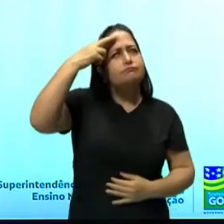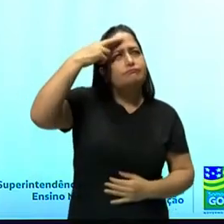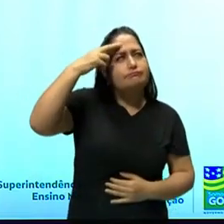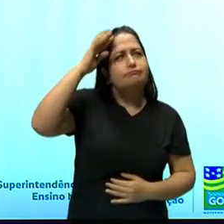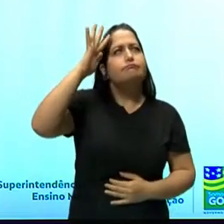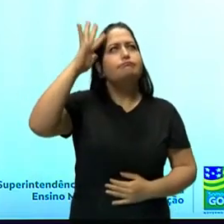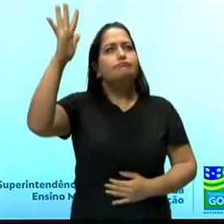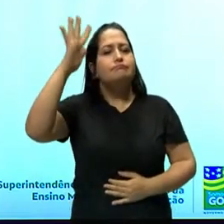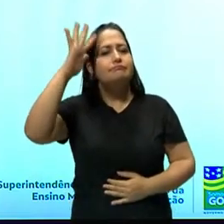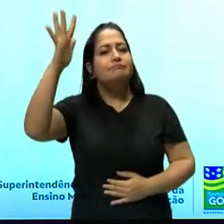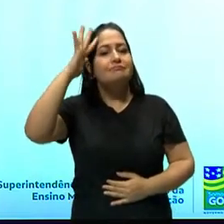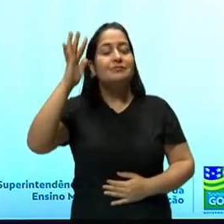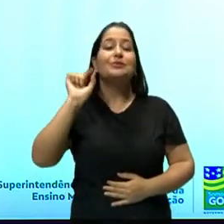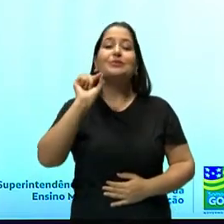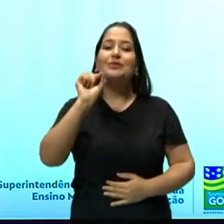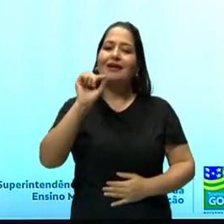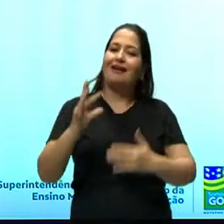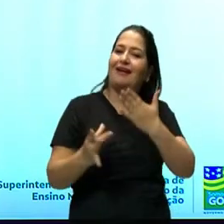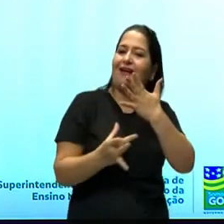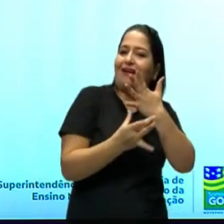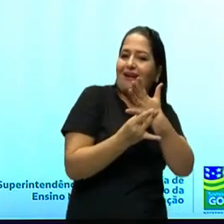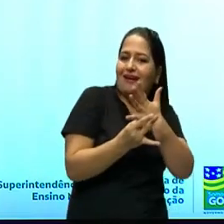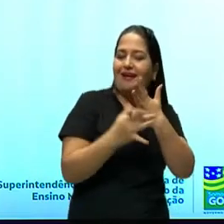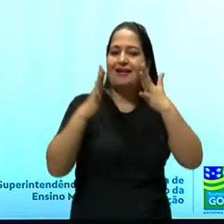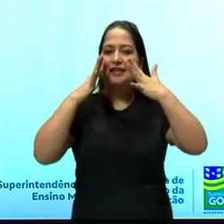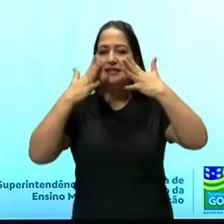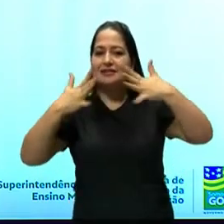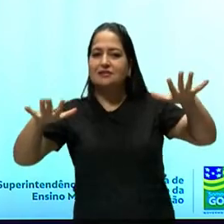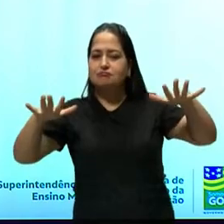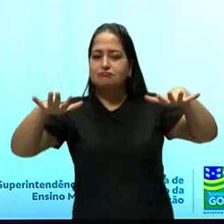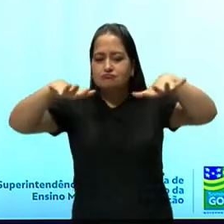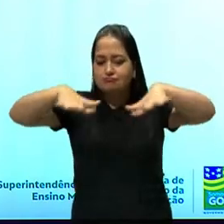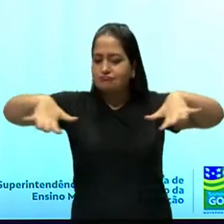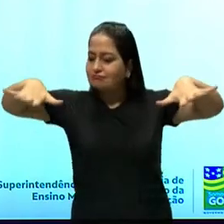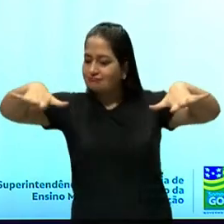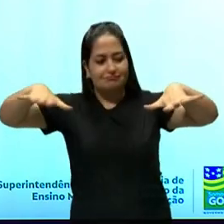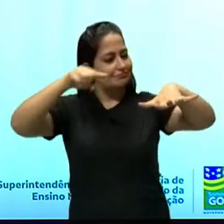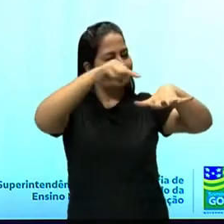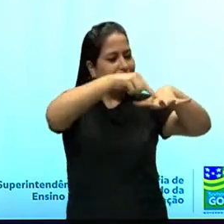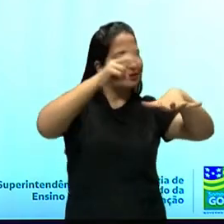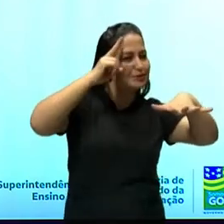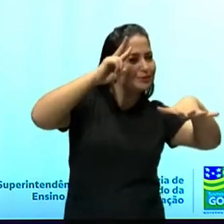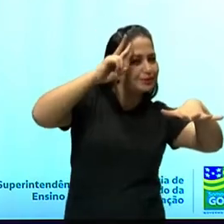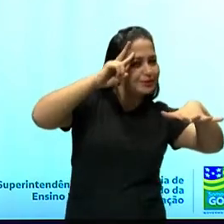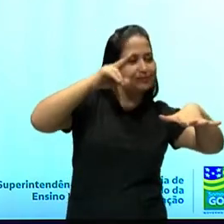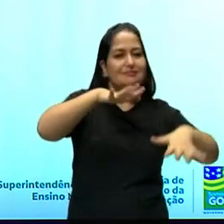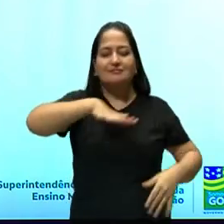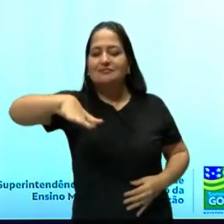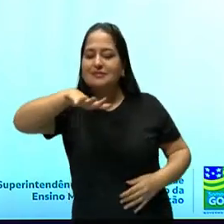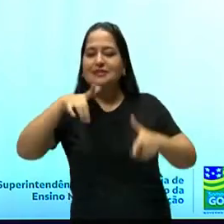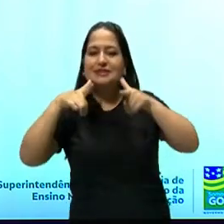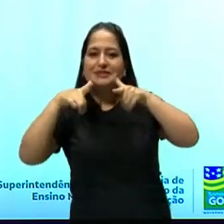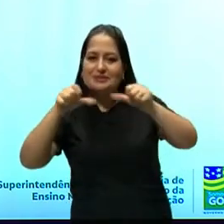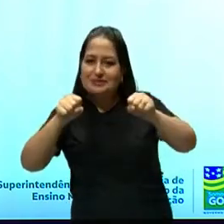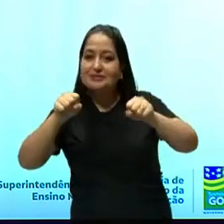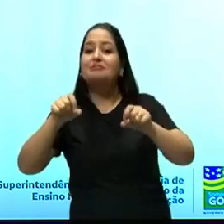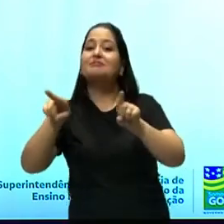refletir sobre o realismo, o naturalismo em suas dimensões histórica, linguística e